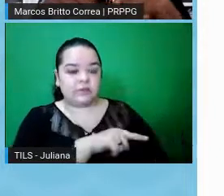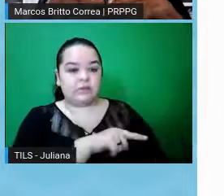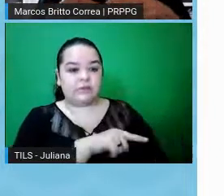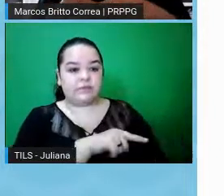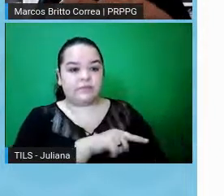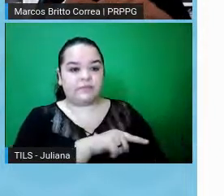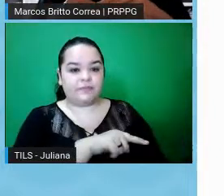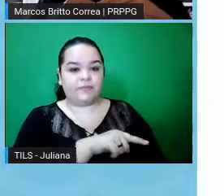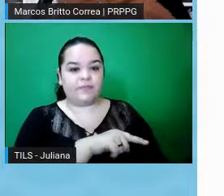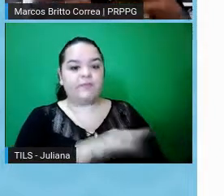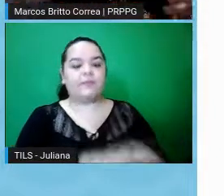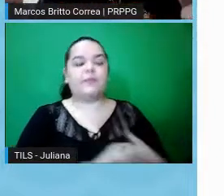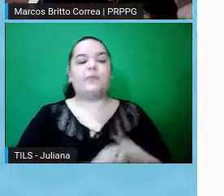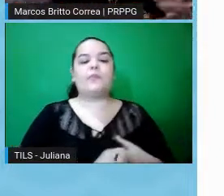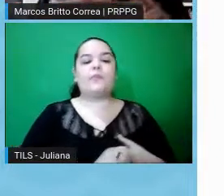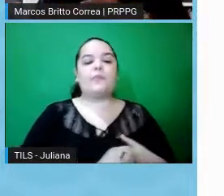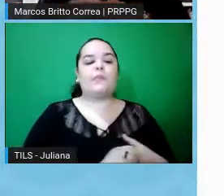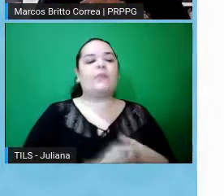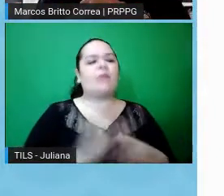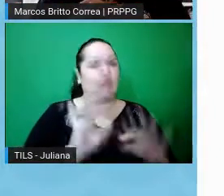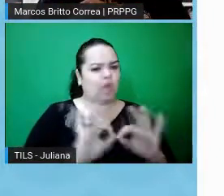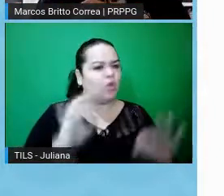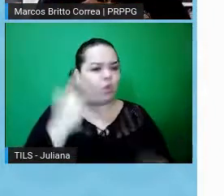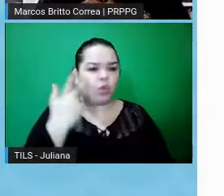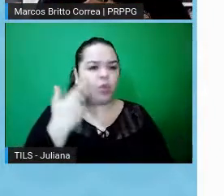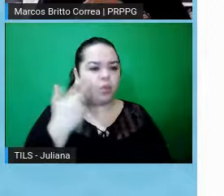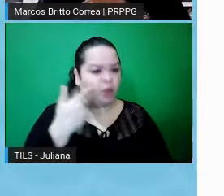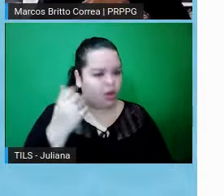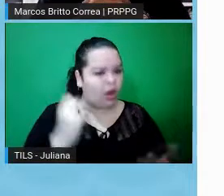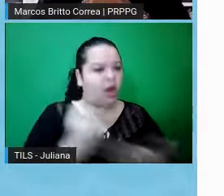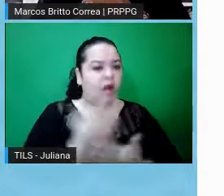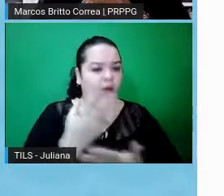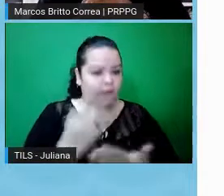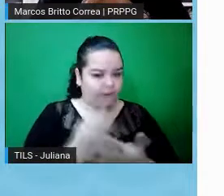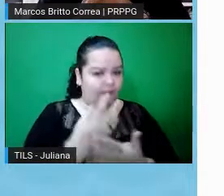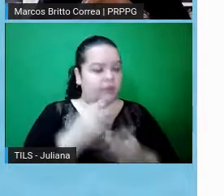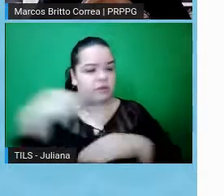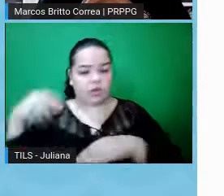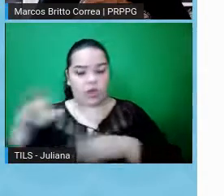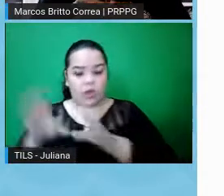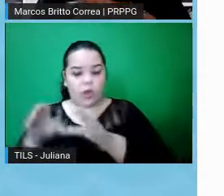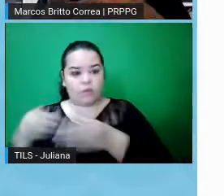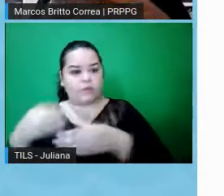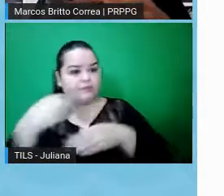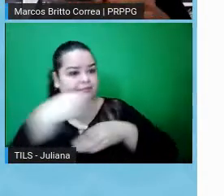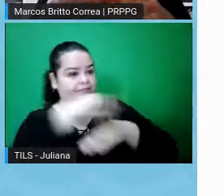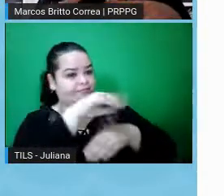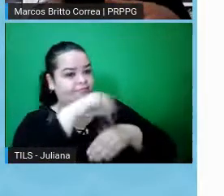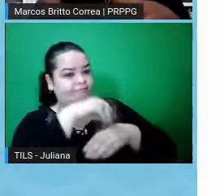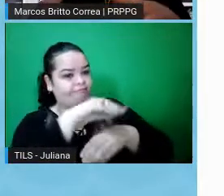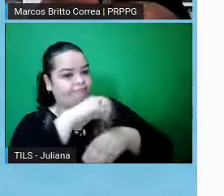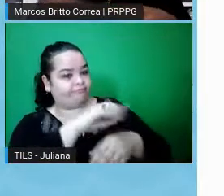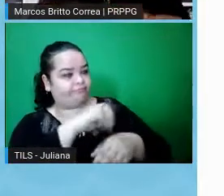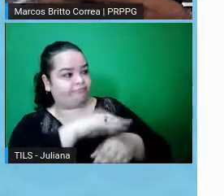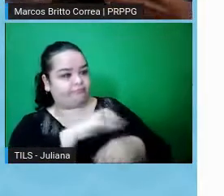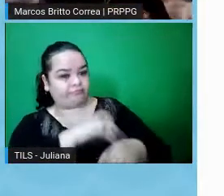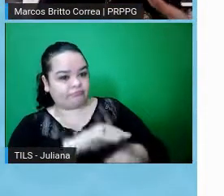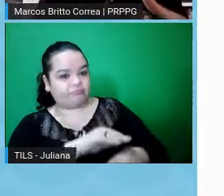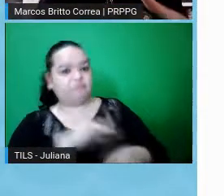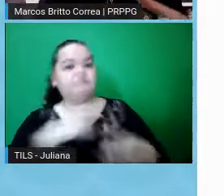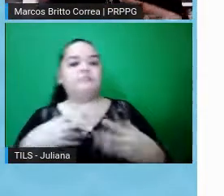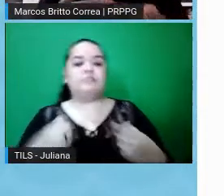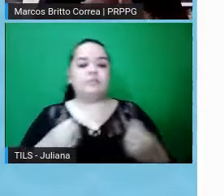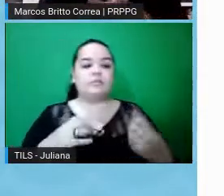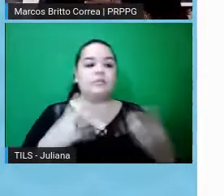essa pendência, é muito comum, tá, muitas vezes o comitê, ele faz sugestões, e a gente contempla sugestões e